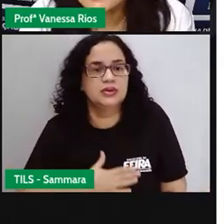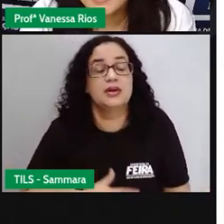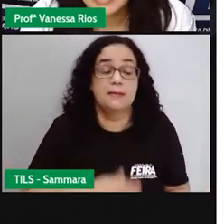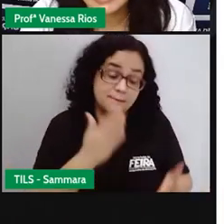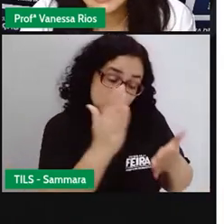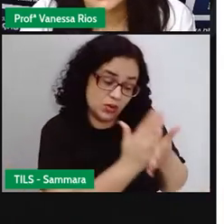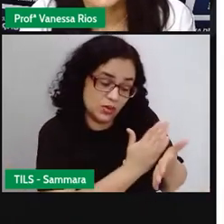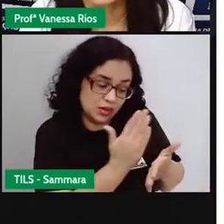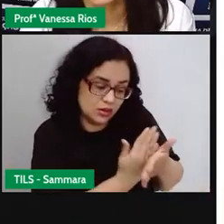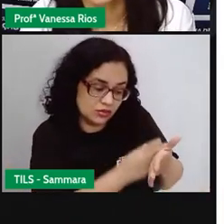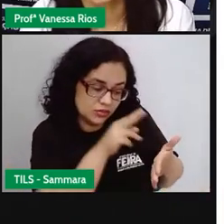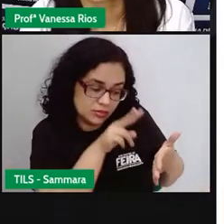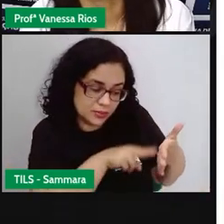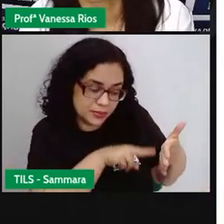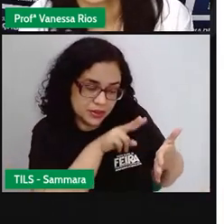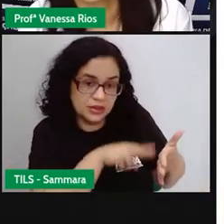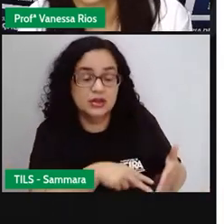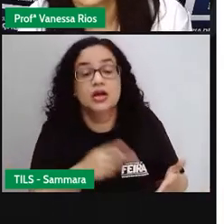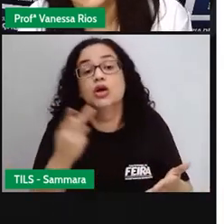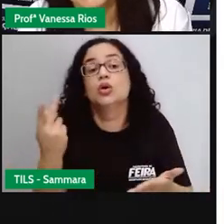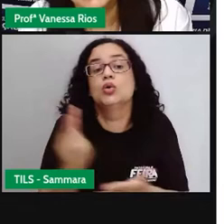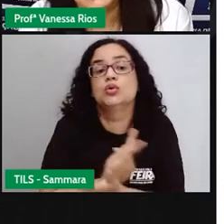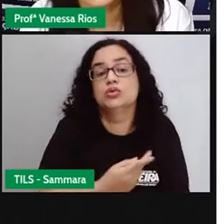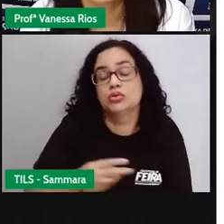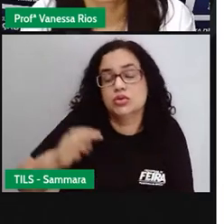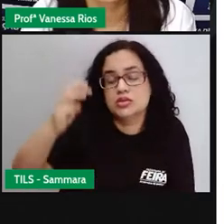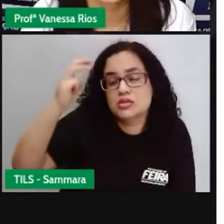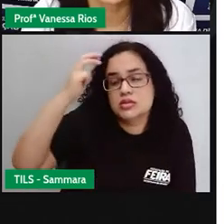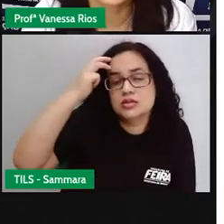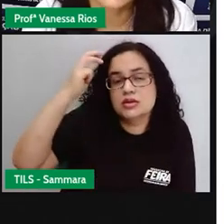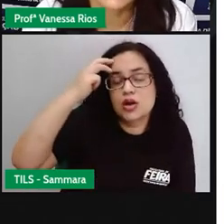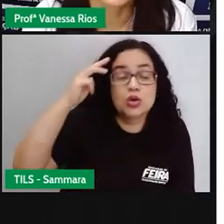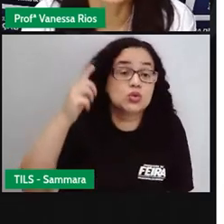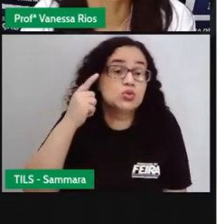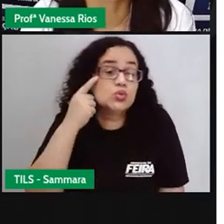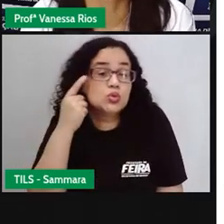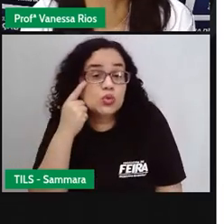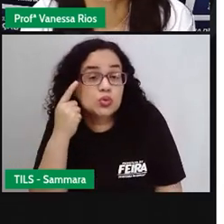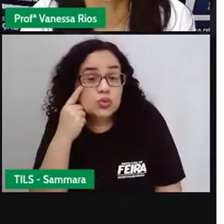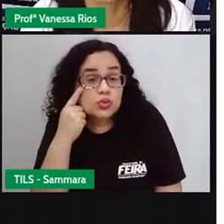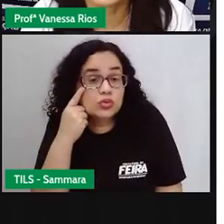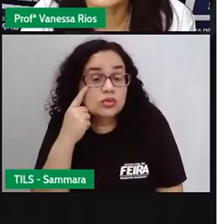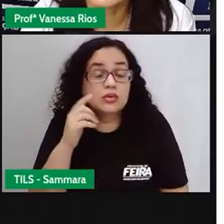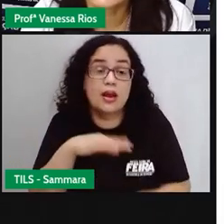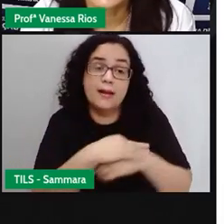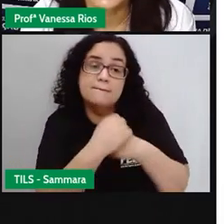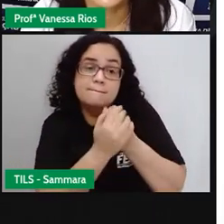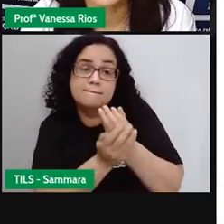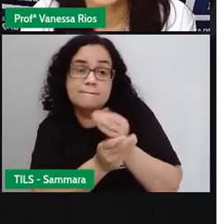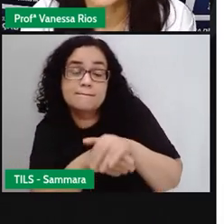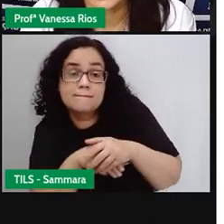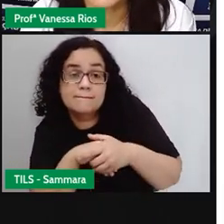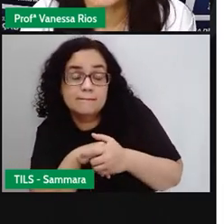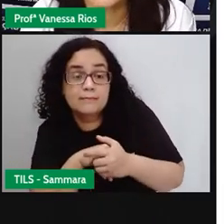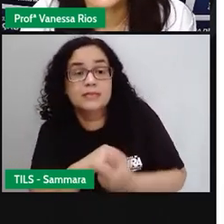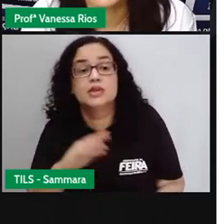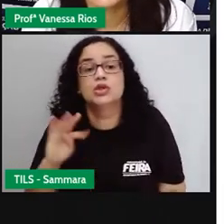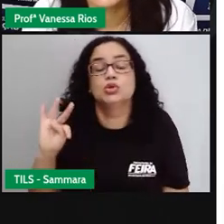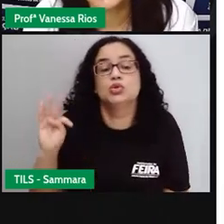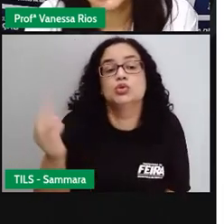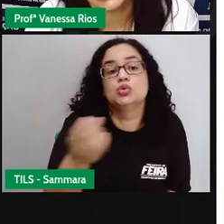um livro para ler, tudo o que vai acontecer com a nossa mente, com os nossos olhos, com as nossas mãos, elas vão estar